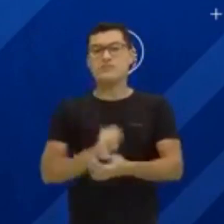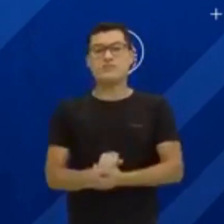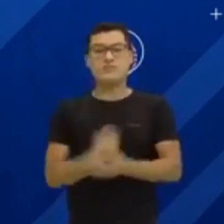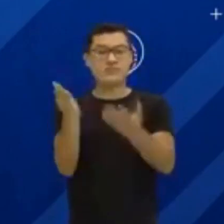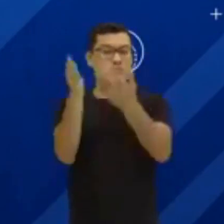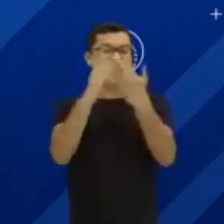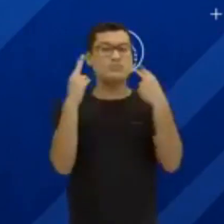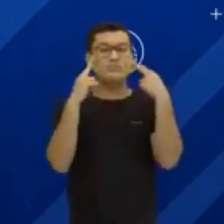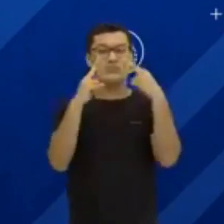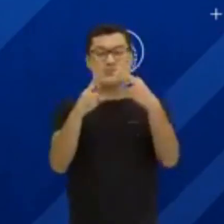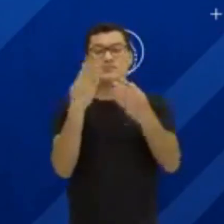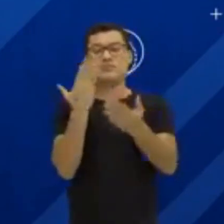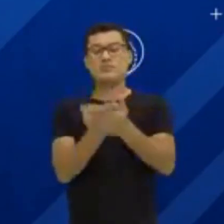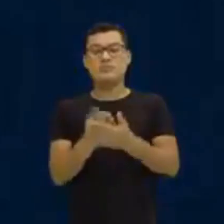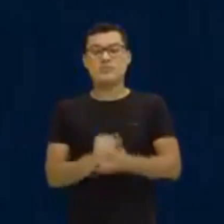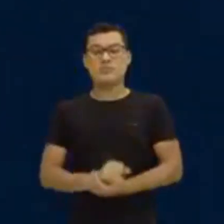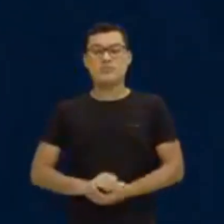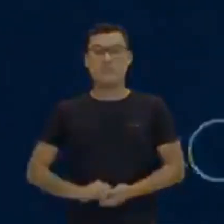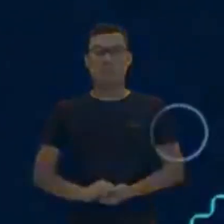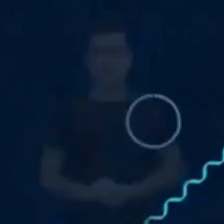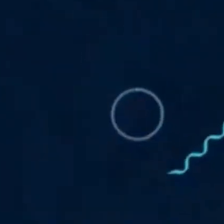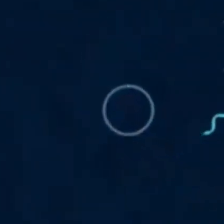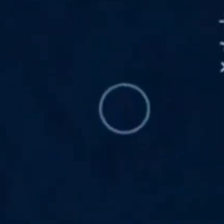vamos à nossa próxima aula.